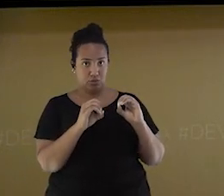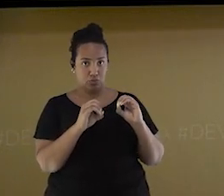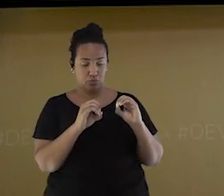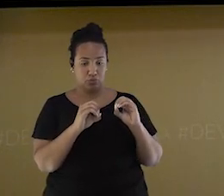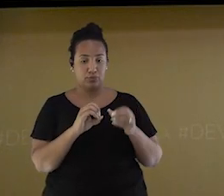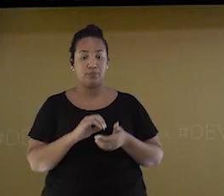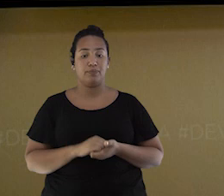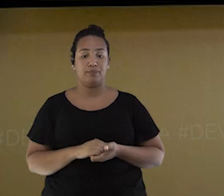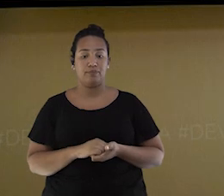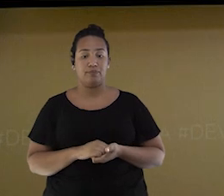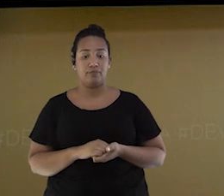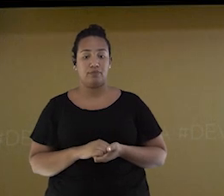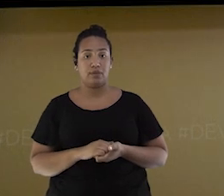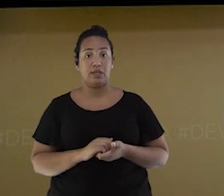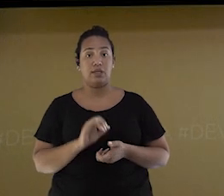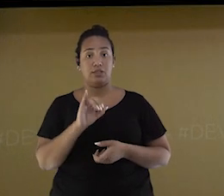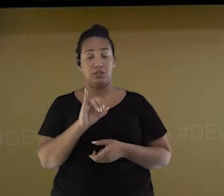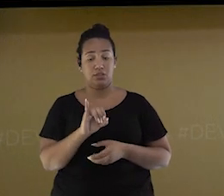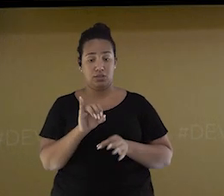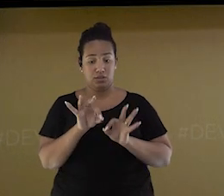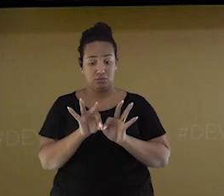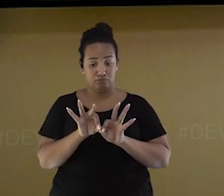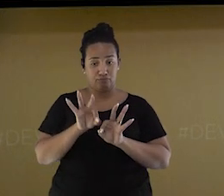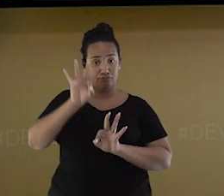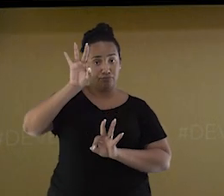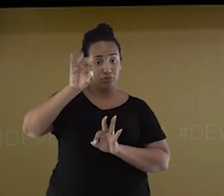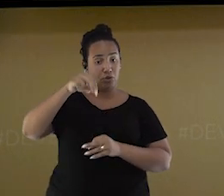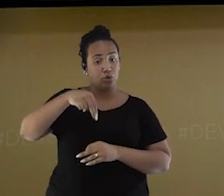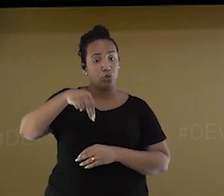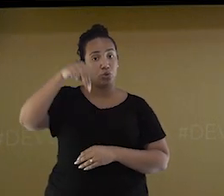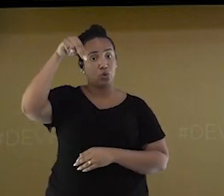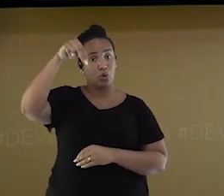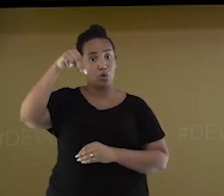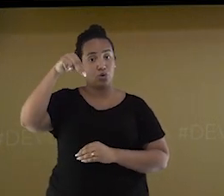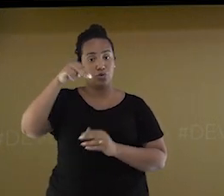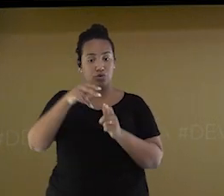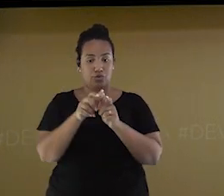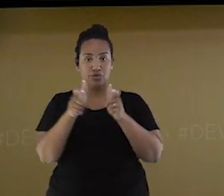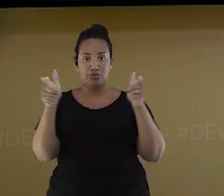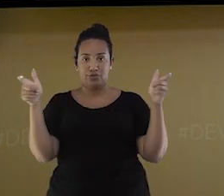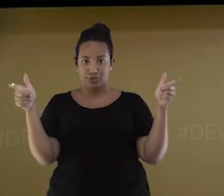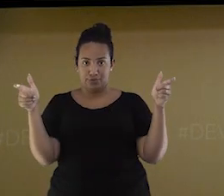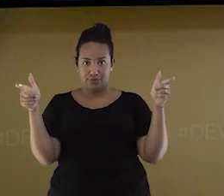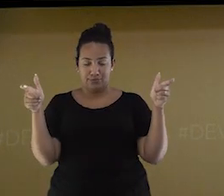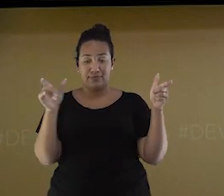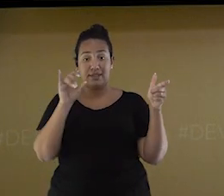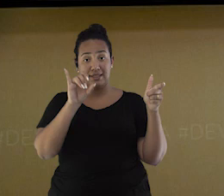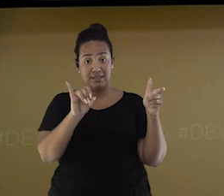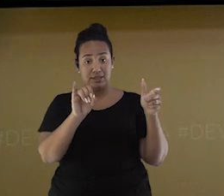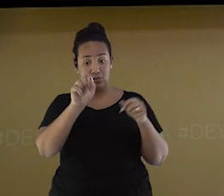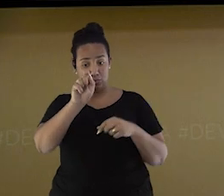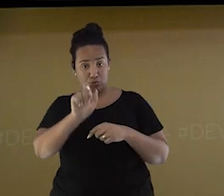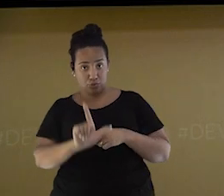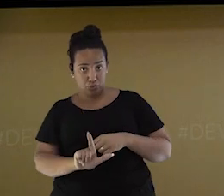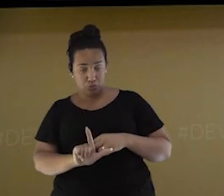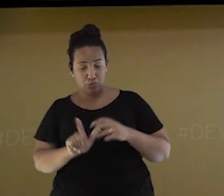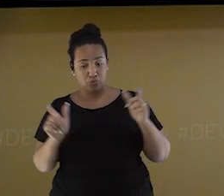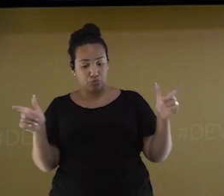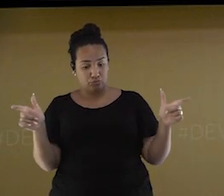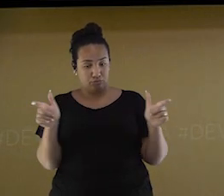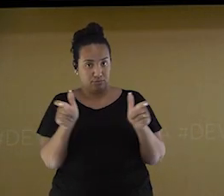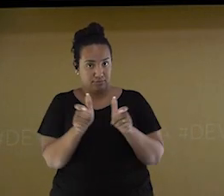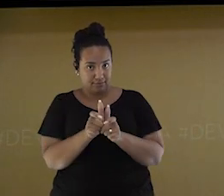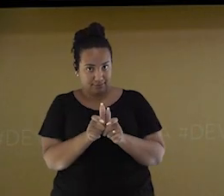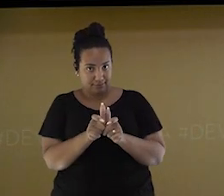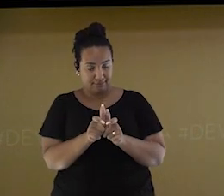medida que se desloca para o norte da Terra, e diminui o seu grau a medida que se desloca para o sul da Terra.